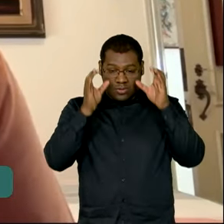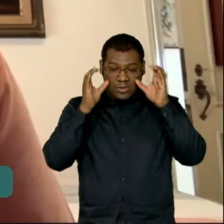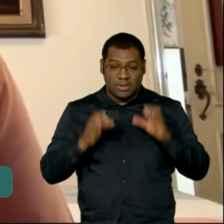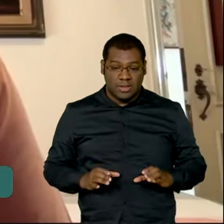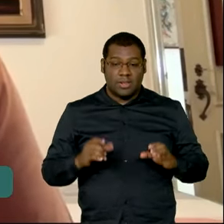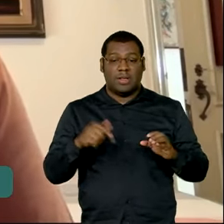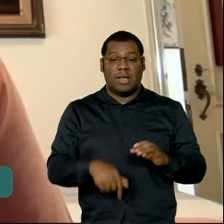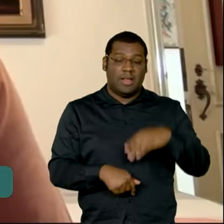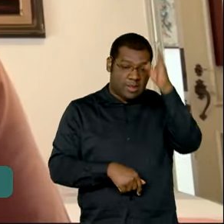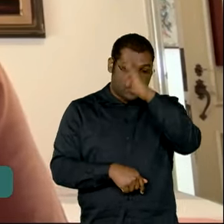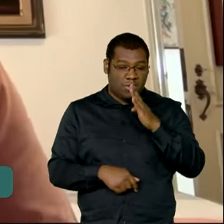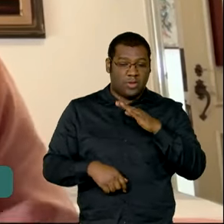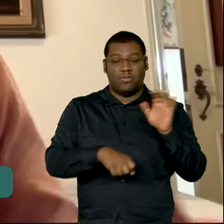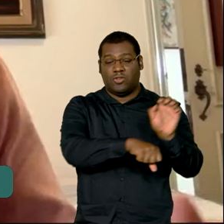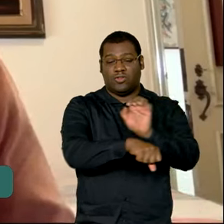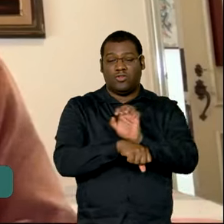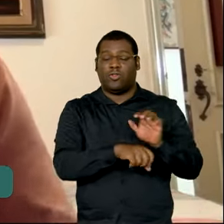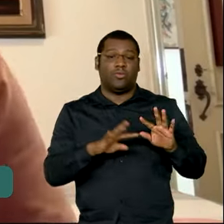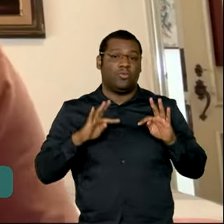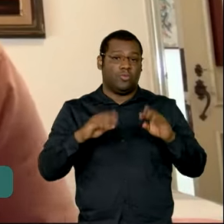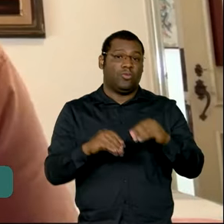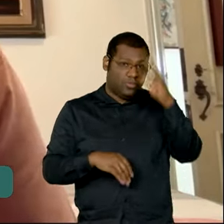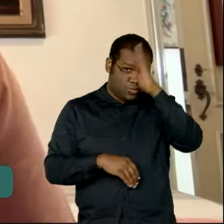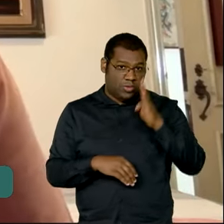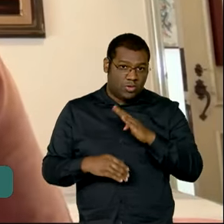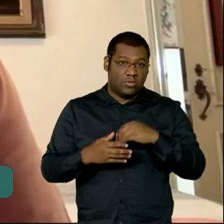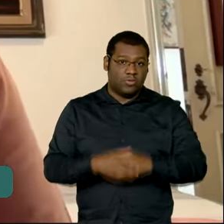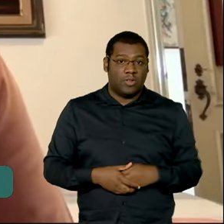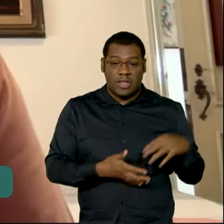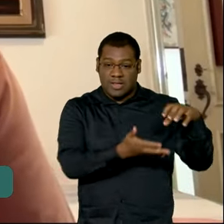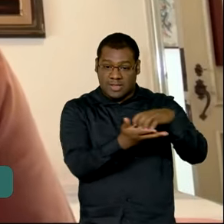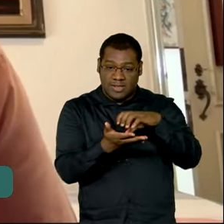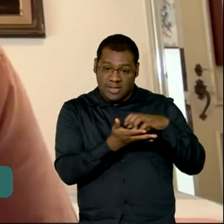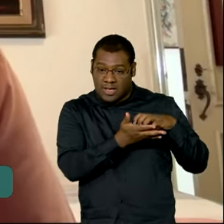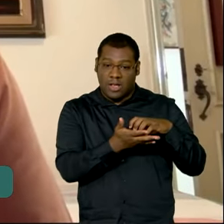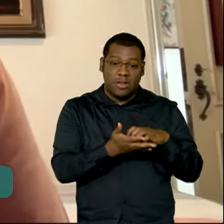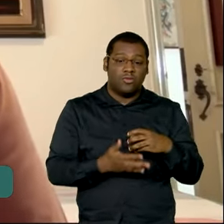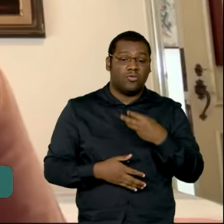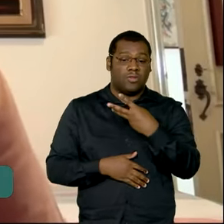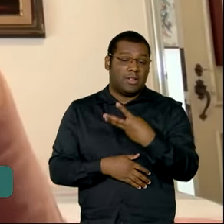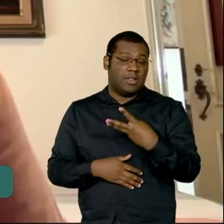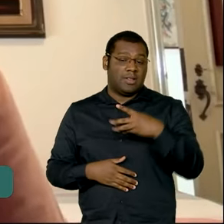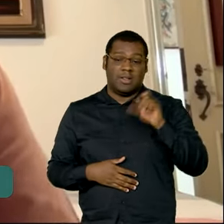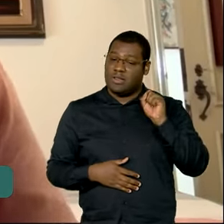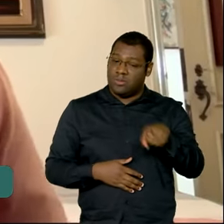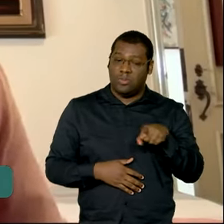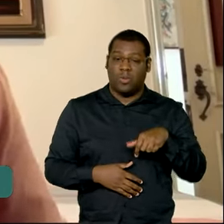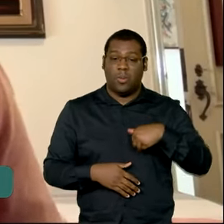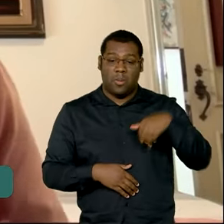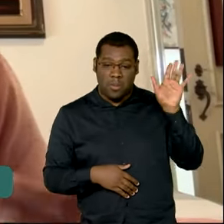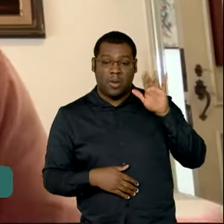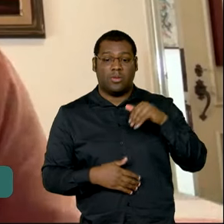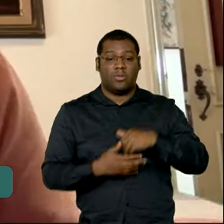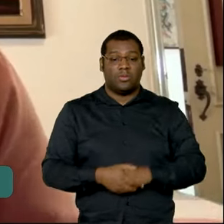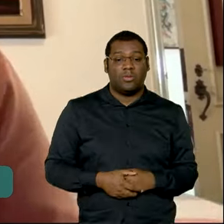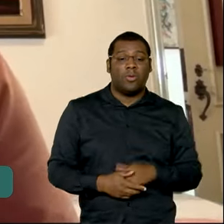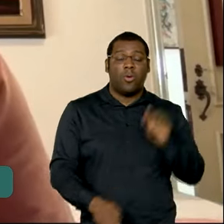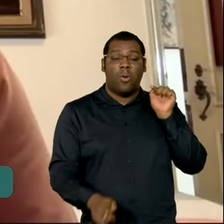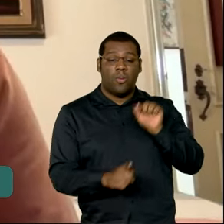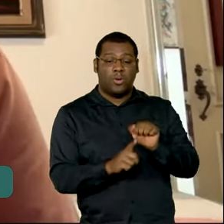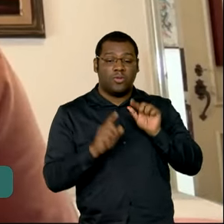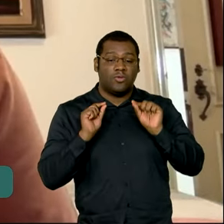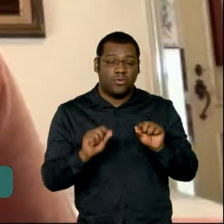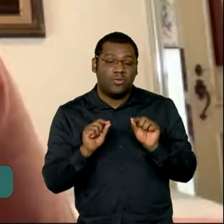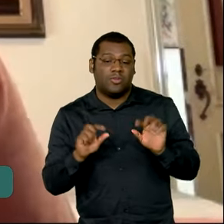Brasil todo, em todos os estados do Brasil, são mais de 3 mil organizações que fazem parte da rede da Ação da Cidadania. Nossa intenção é mobilizar